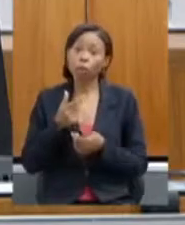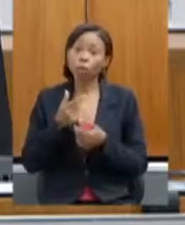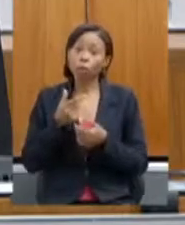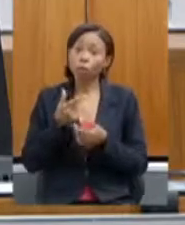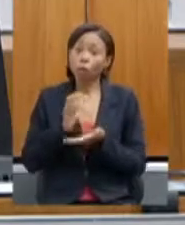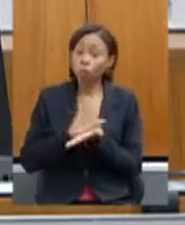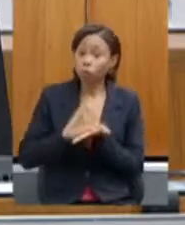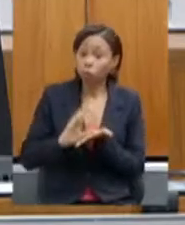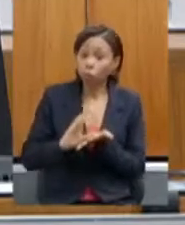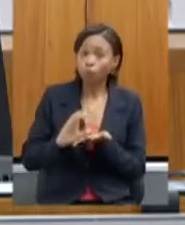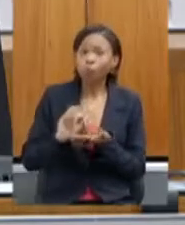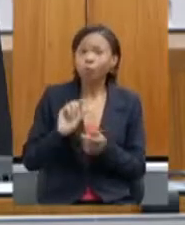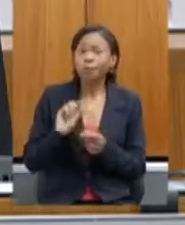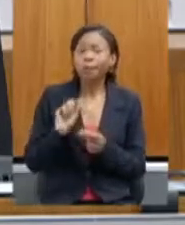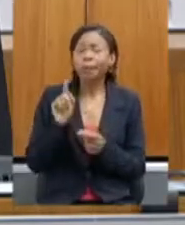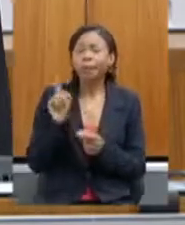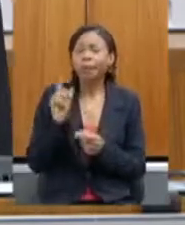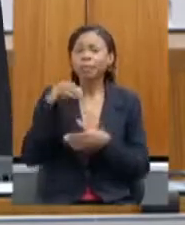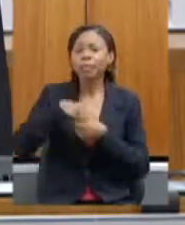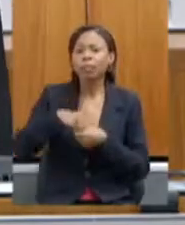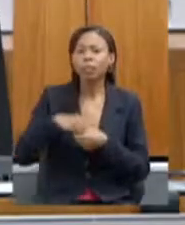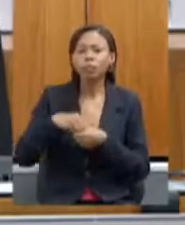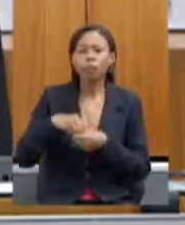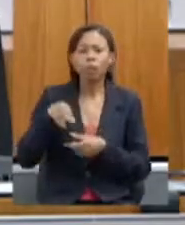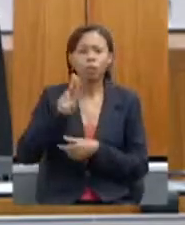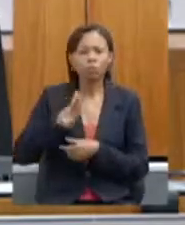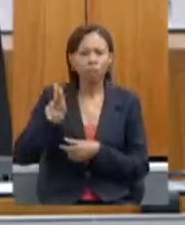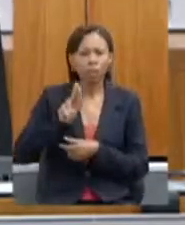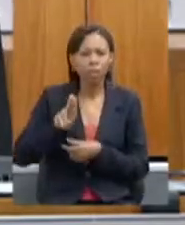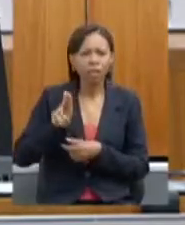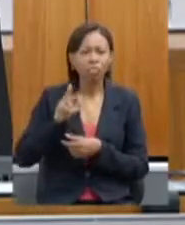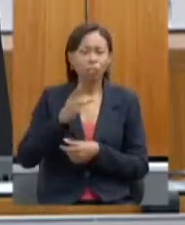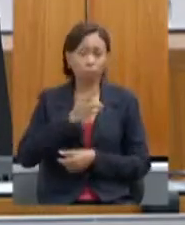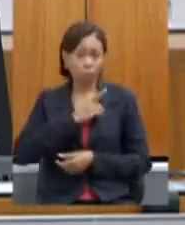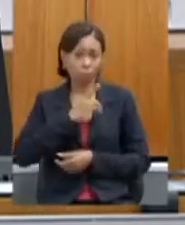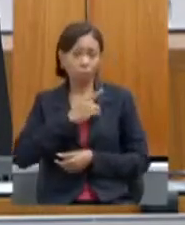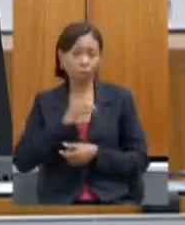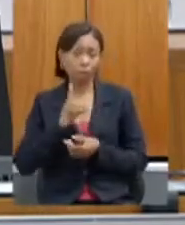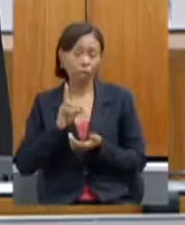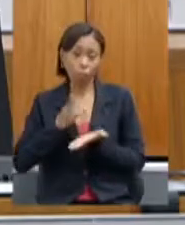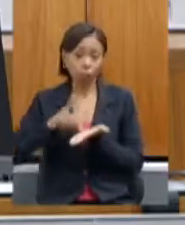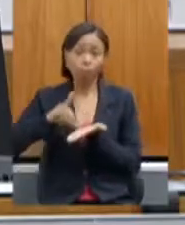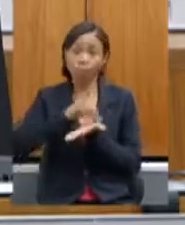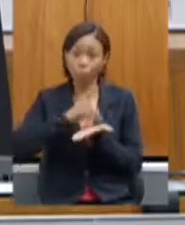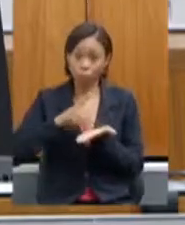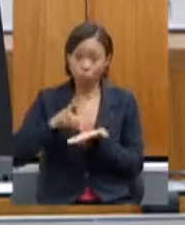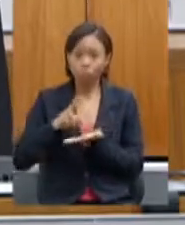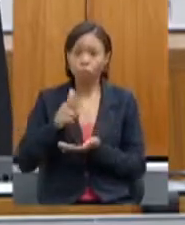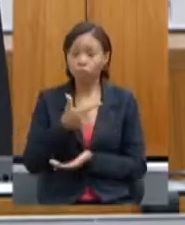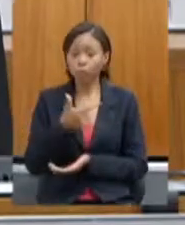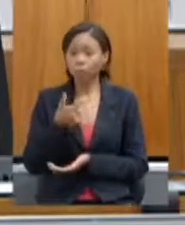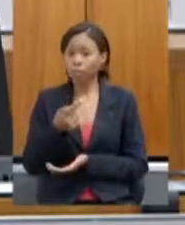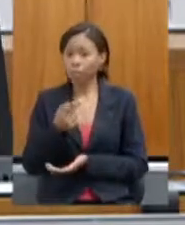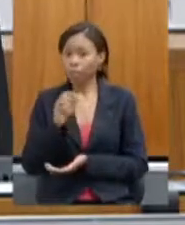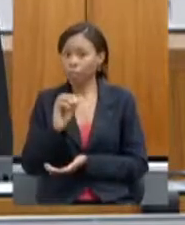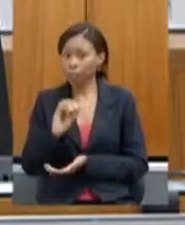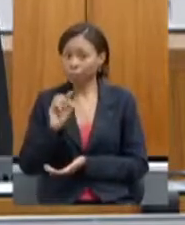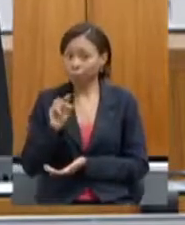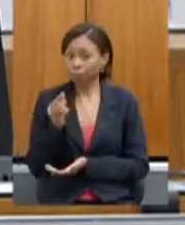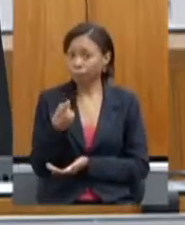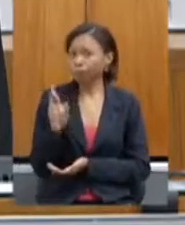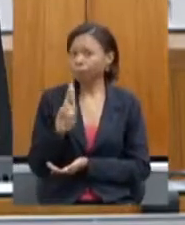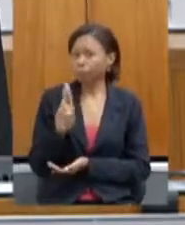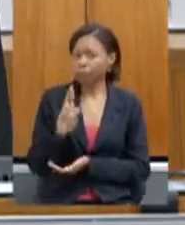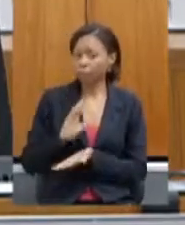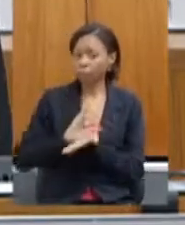chegou à Universidade Federal de Quichão e lá em Diamantina, 270 mil reais para serem investidos no laboratório da universidade